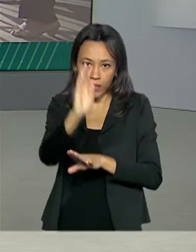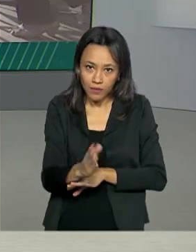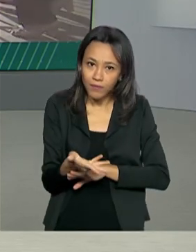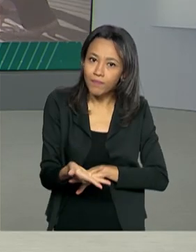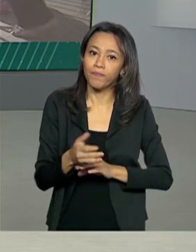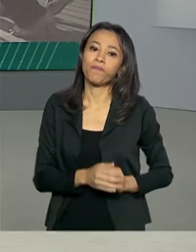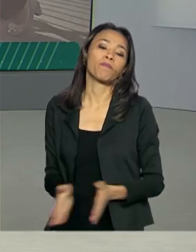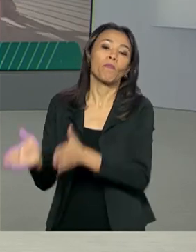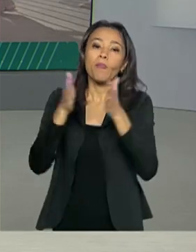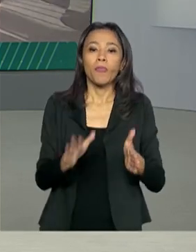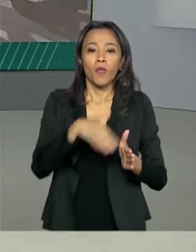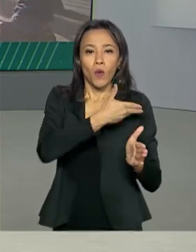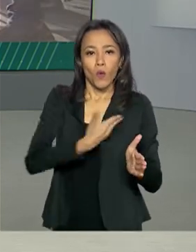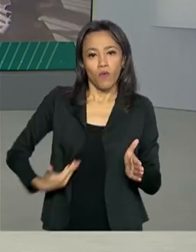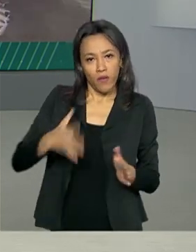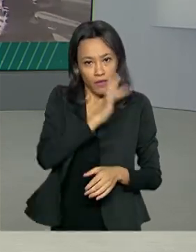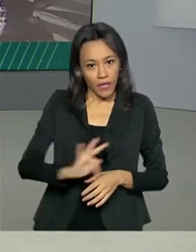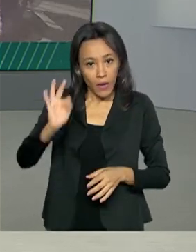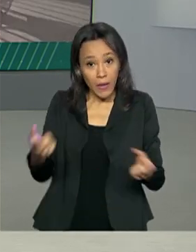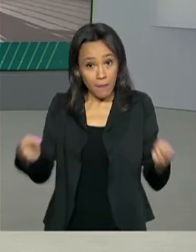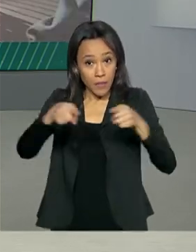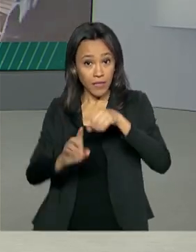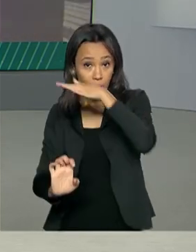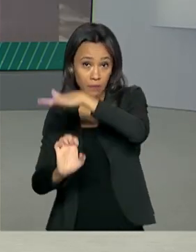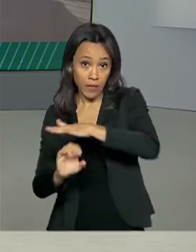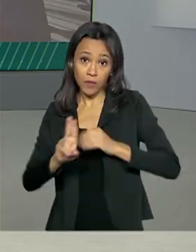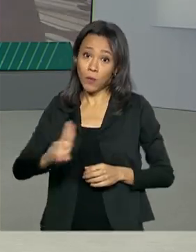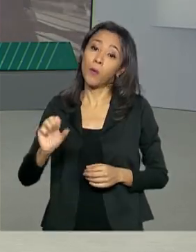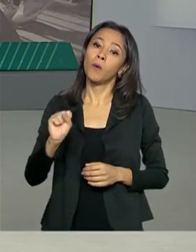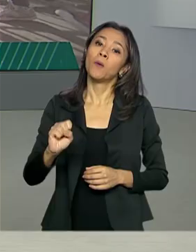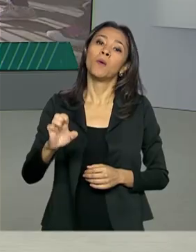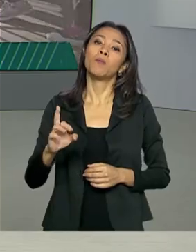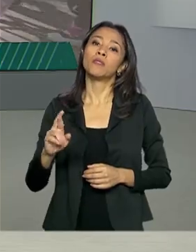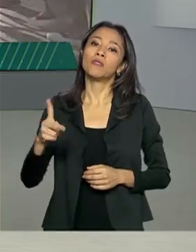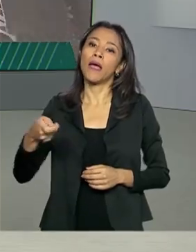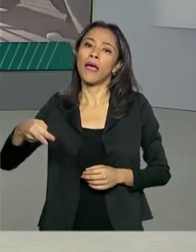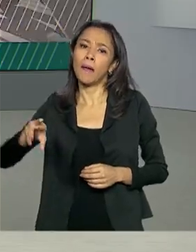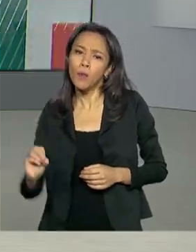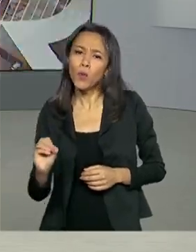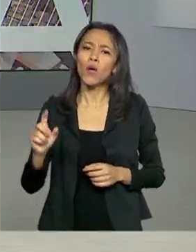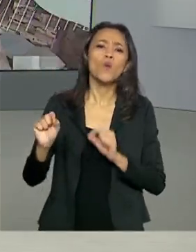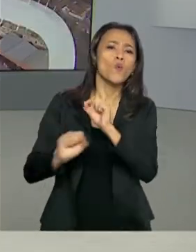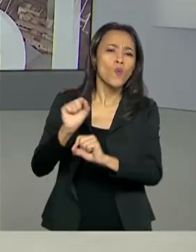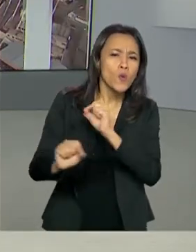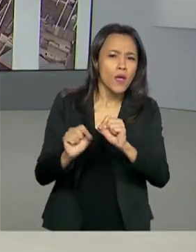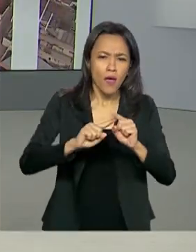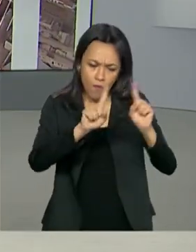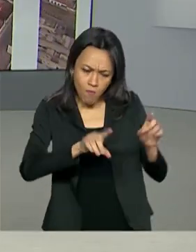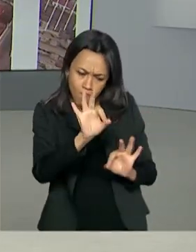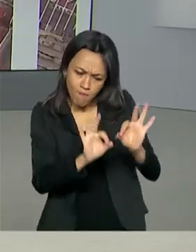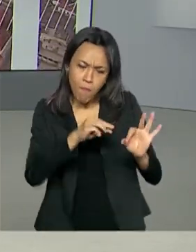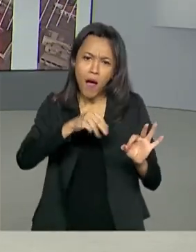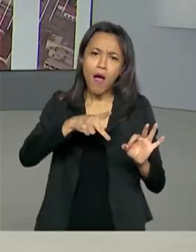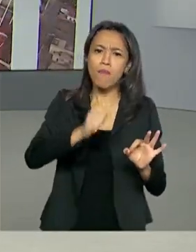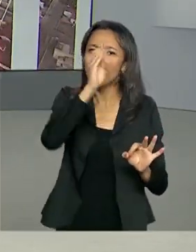O governo federal, em parceria com o SERPRO, lançou um mapa de empresas. A ideia é incentivar a abertura de negócios no Brasil.